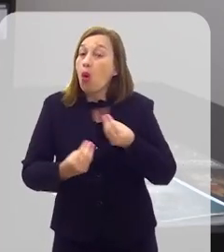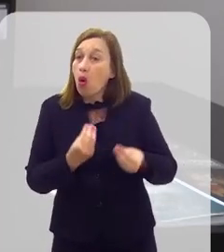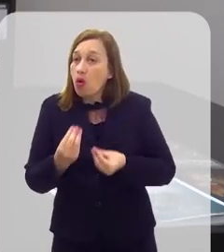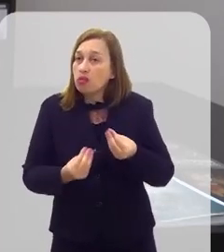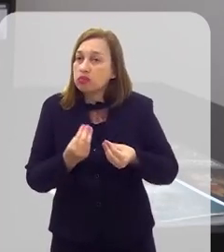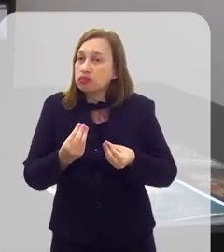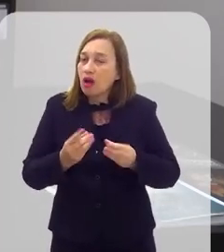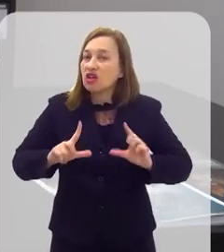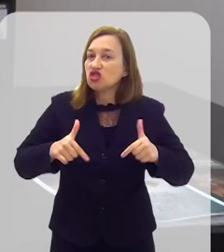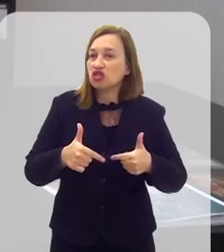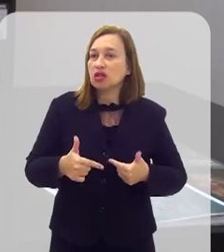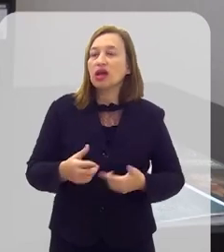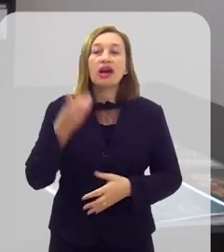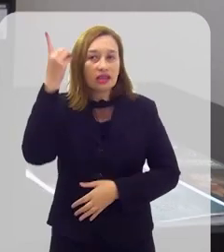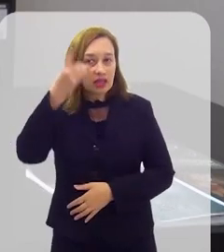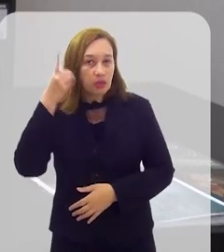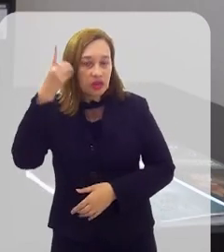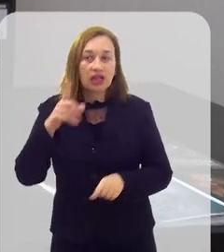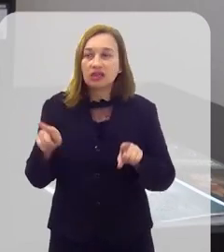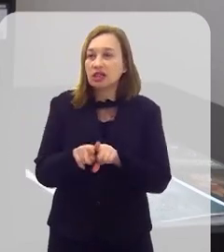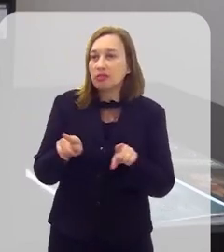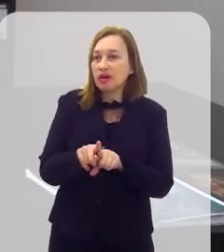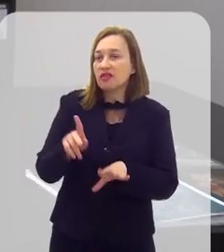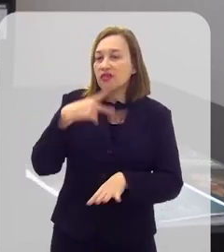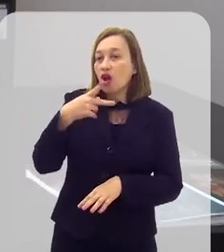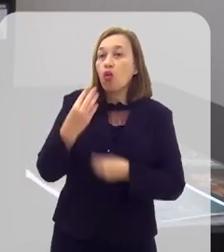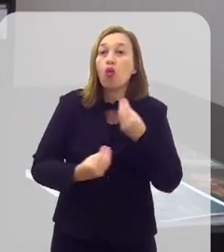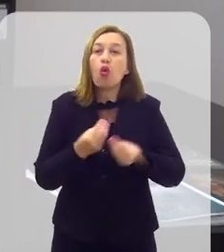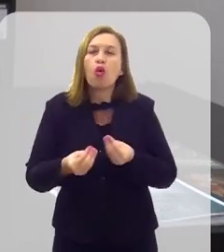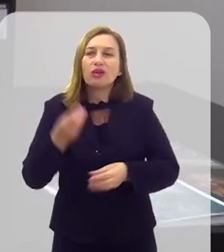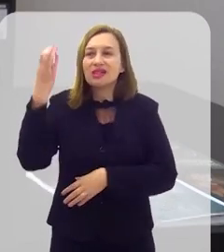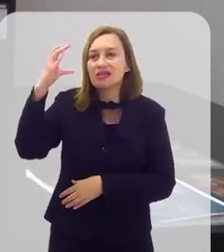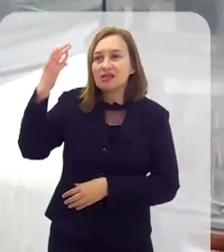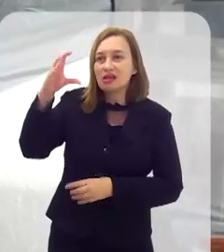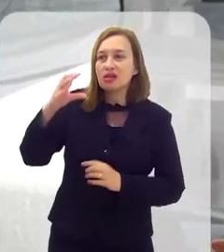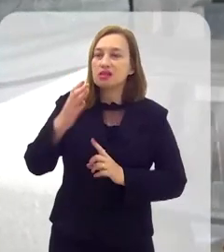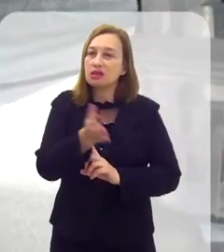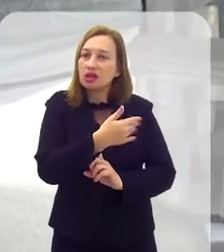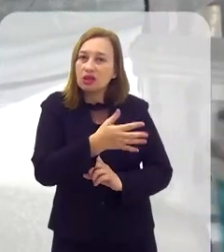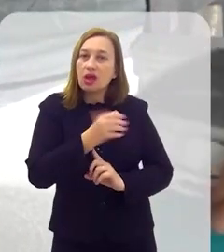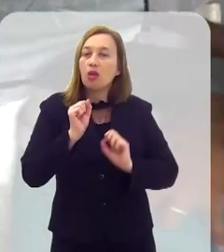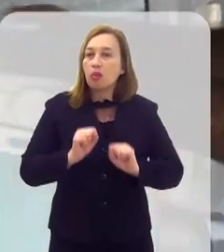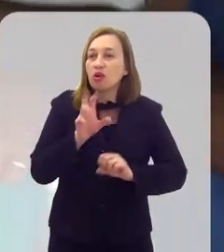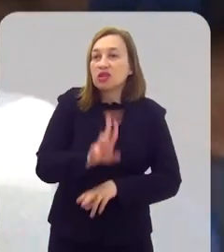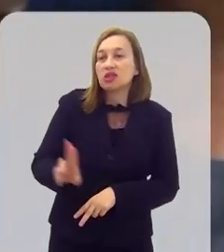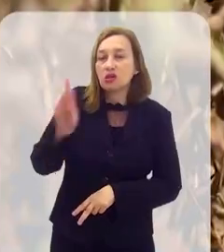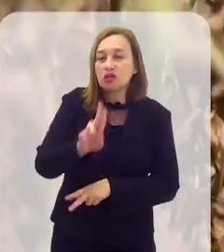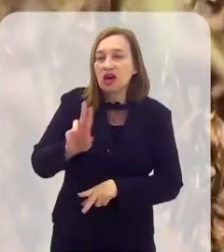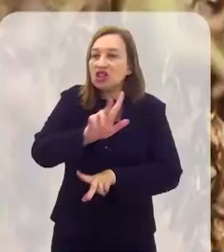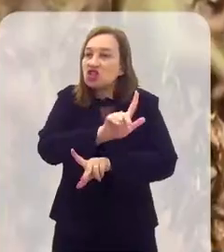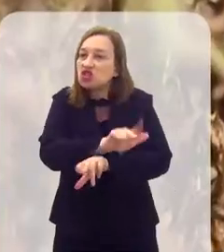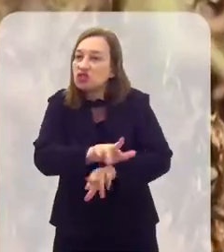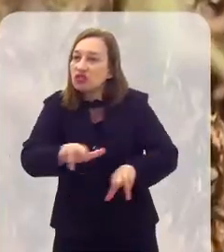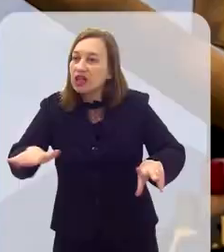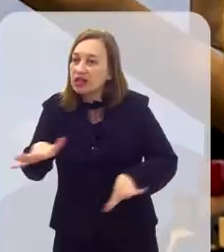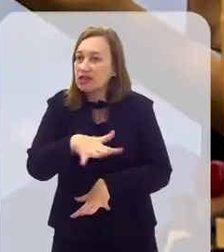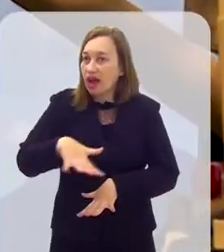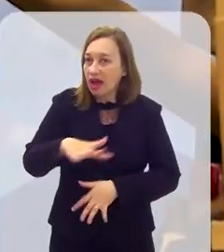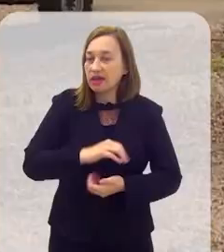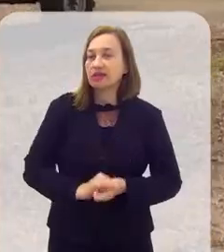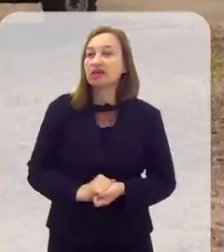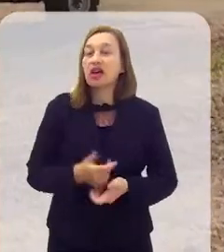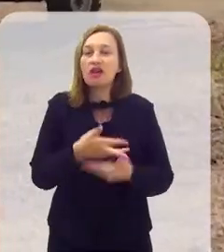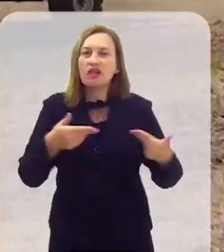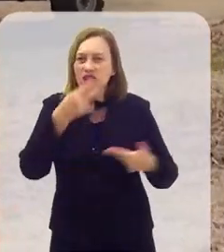ver como é que a gente pode atuar. A deputada também citou exemplos de como a ciência e a tecnologia podem ser usados em